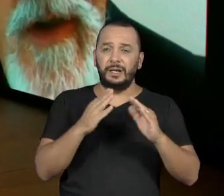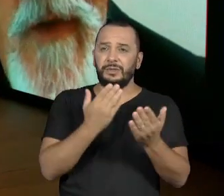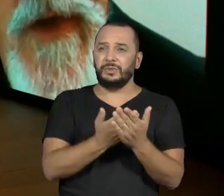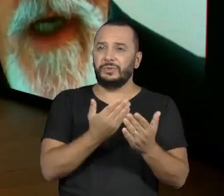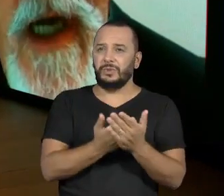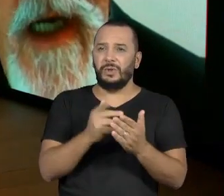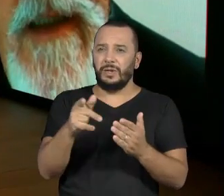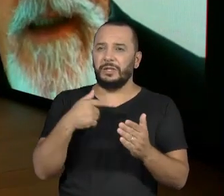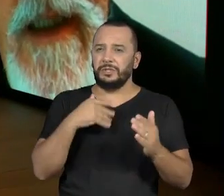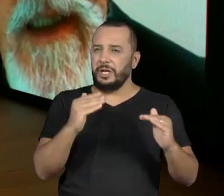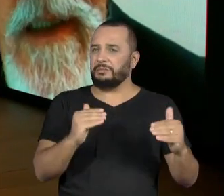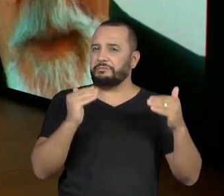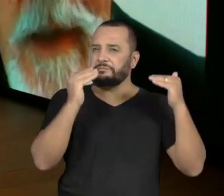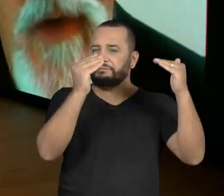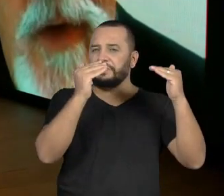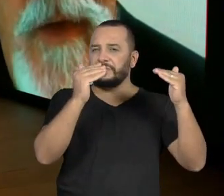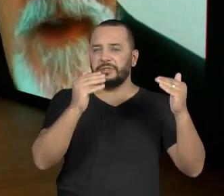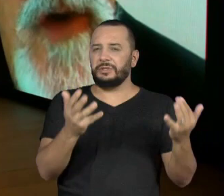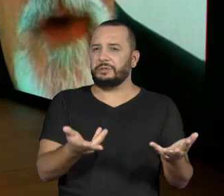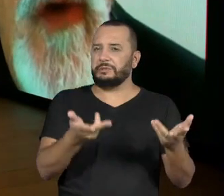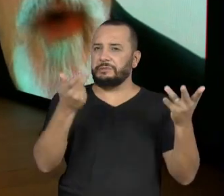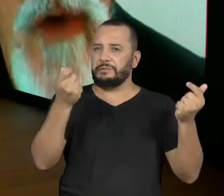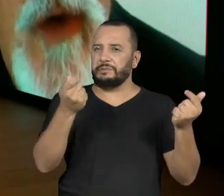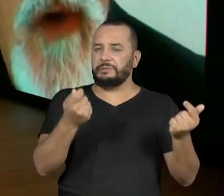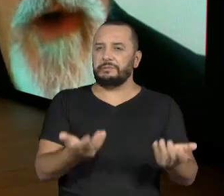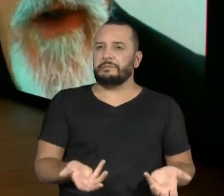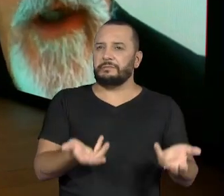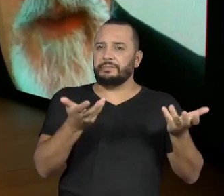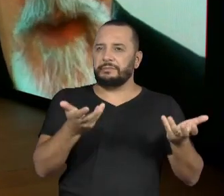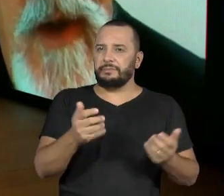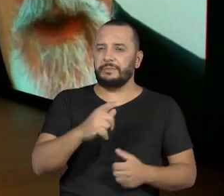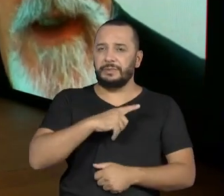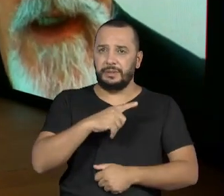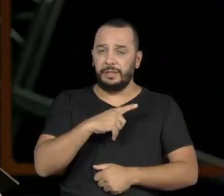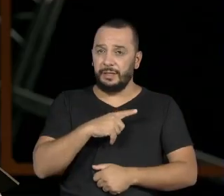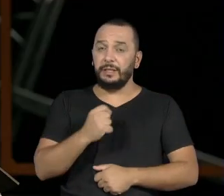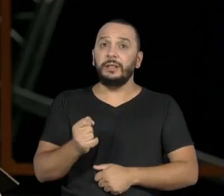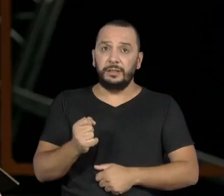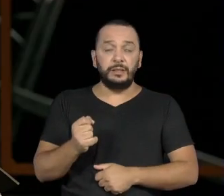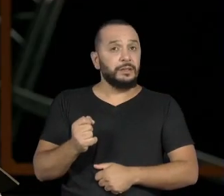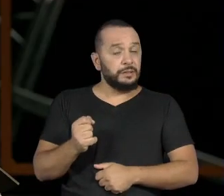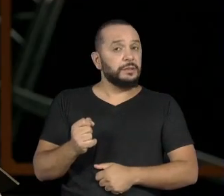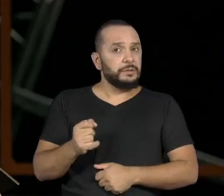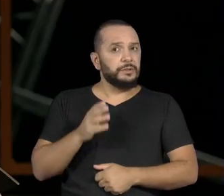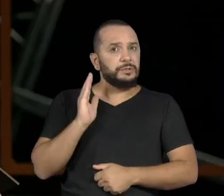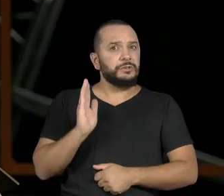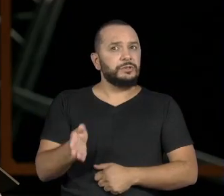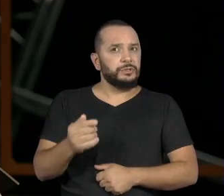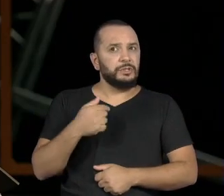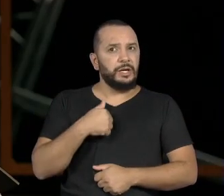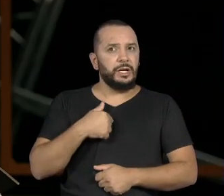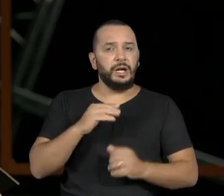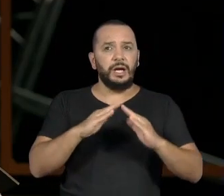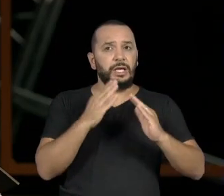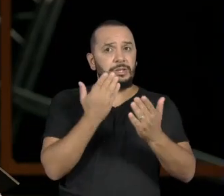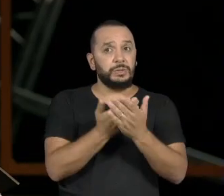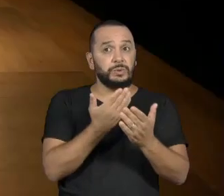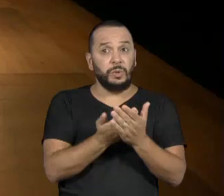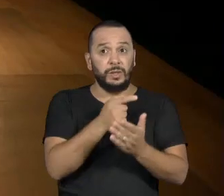elitista, sofisticada. Se bem que o Dr. Alfredo lançou todos os autores, né? Primeiro, ele lançava na escola, mas depois